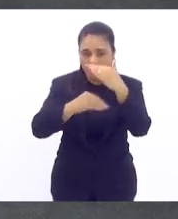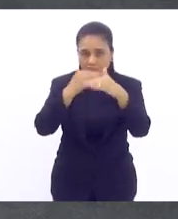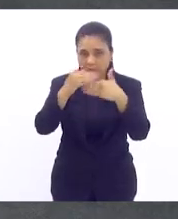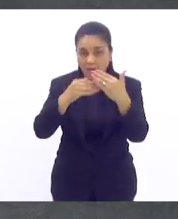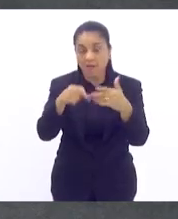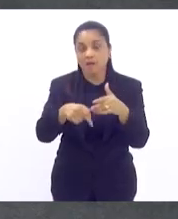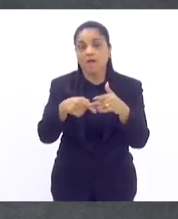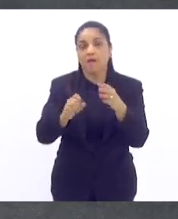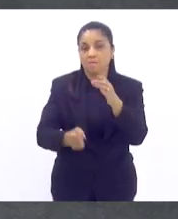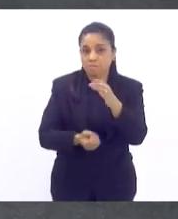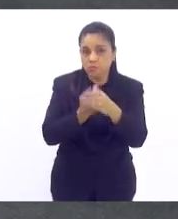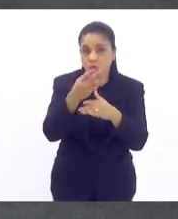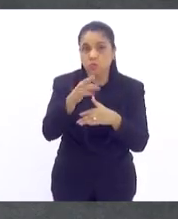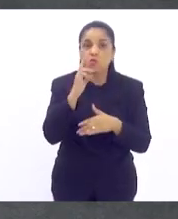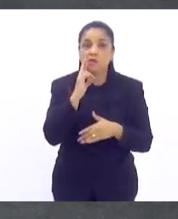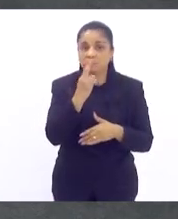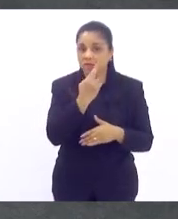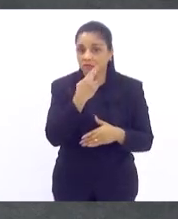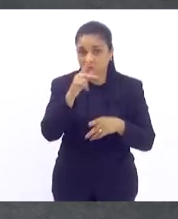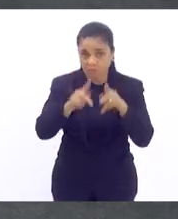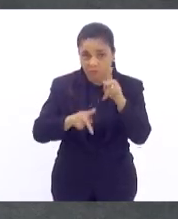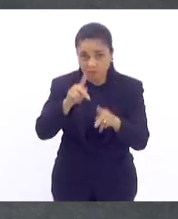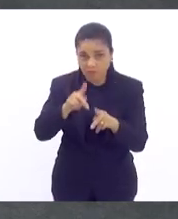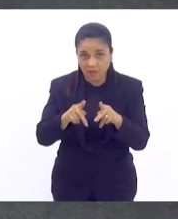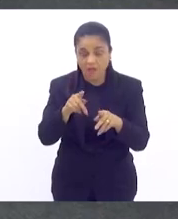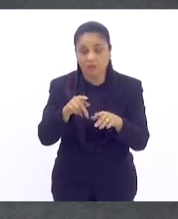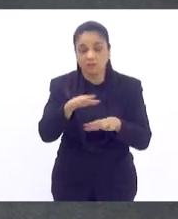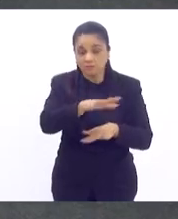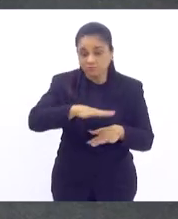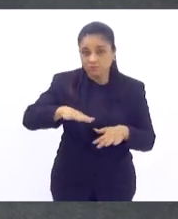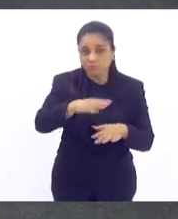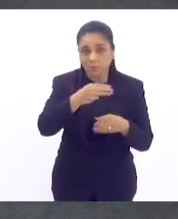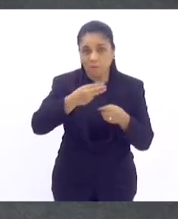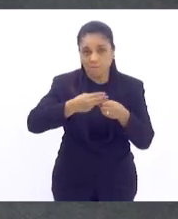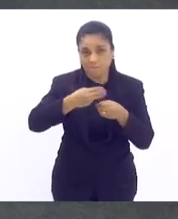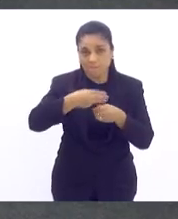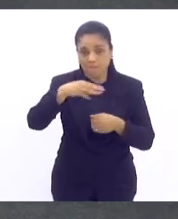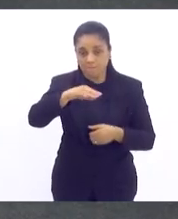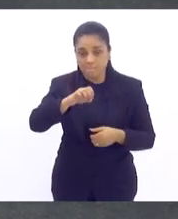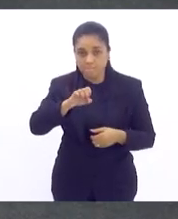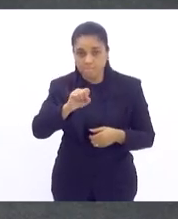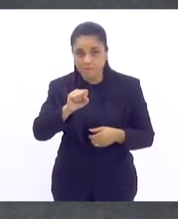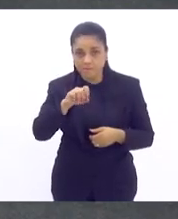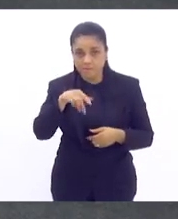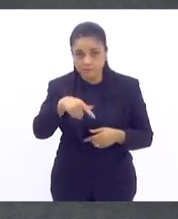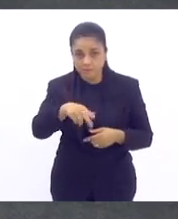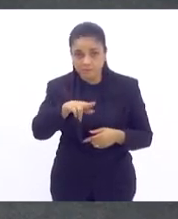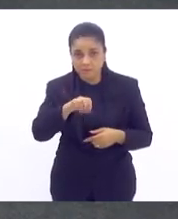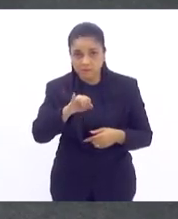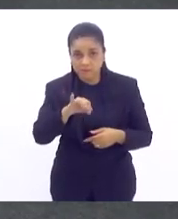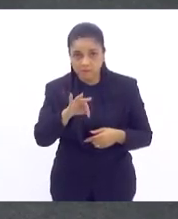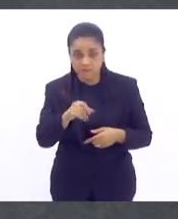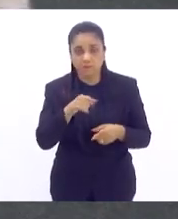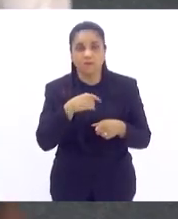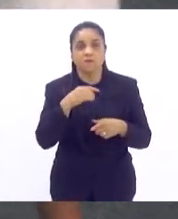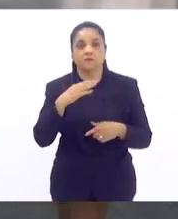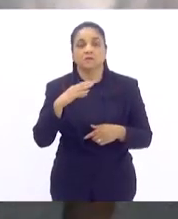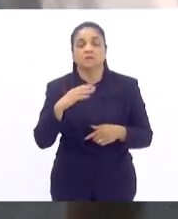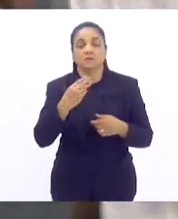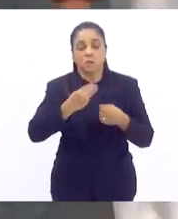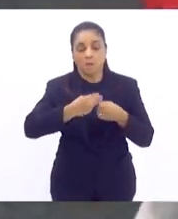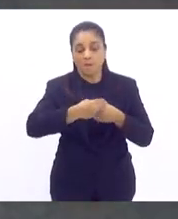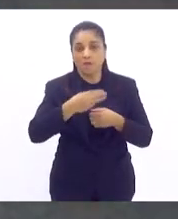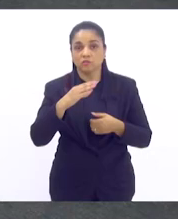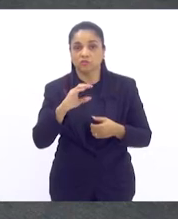Chatuba, no município de Mesquita, é uma ferramenta a mais, uma conquista a mais, mas a nossa